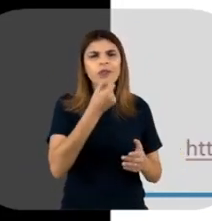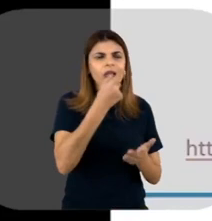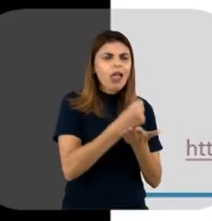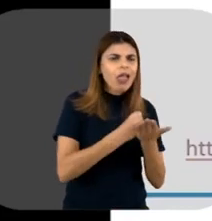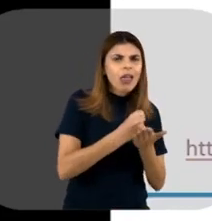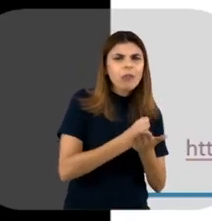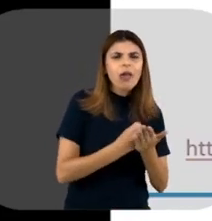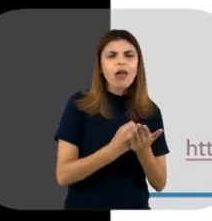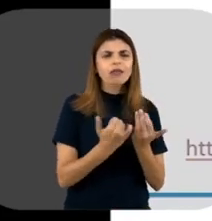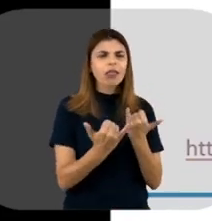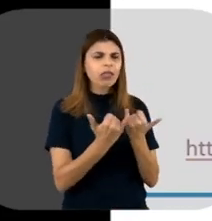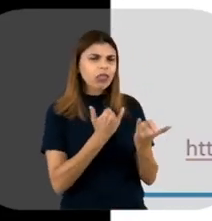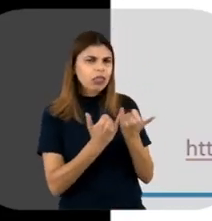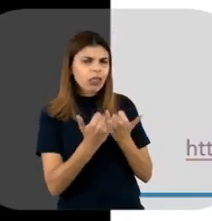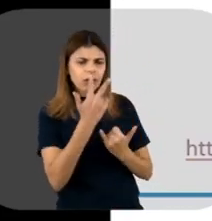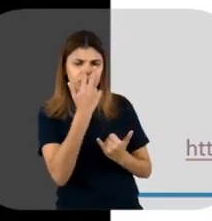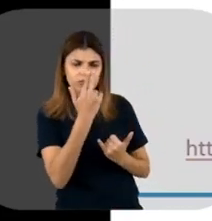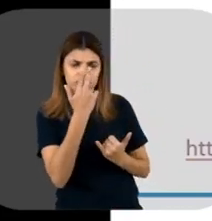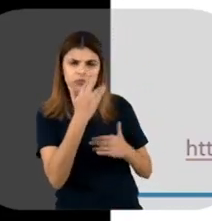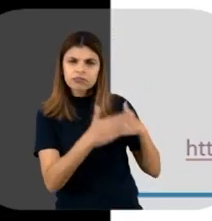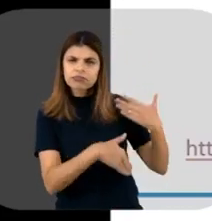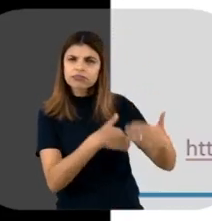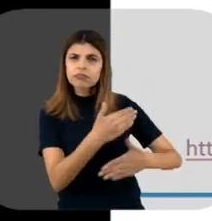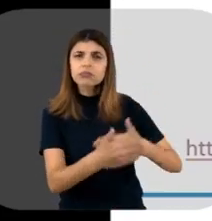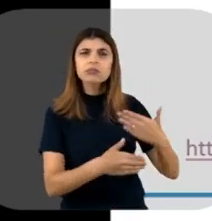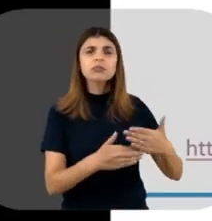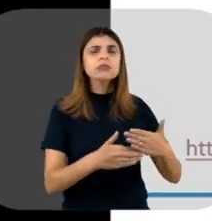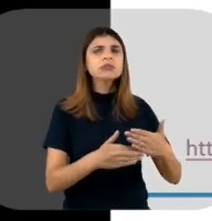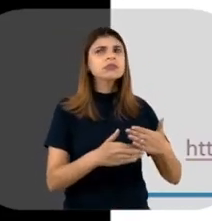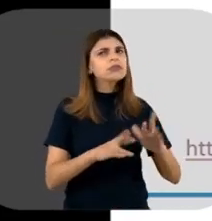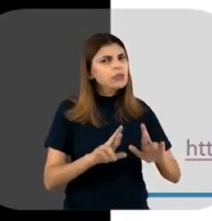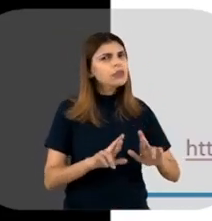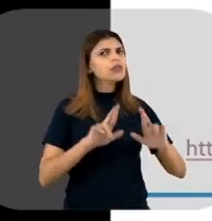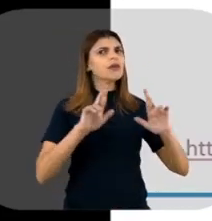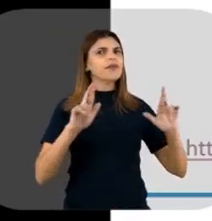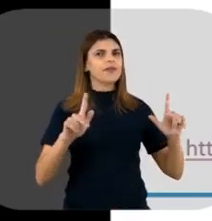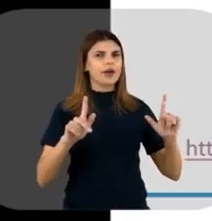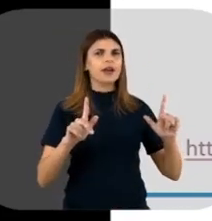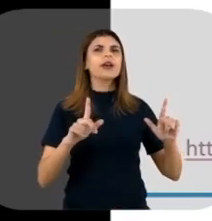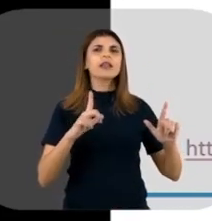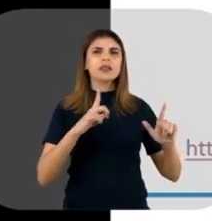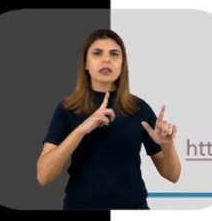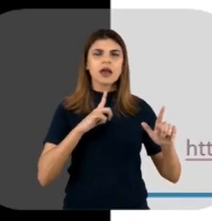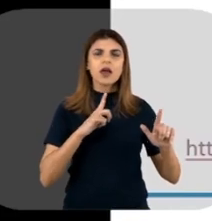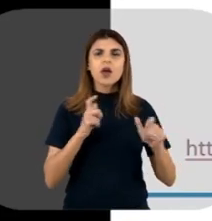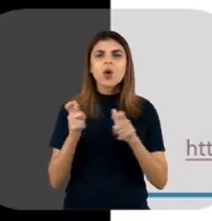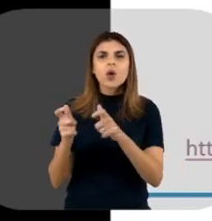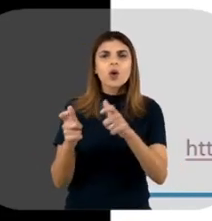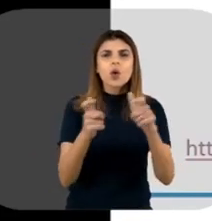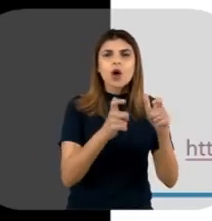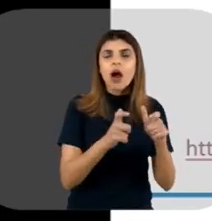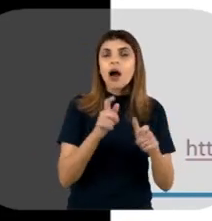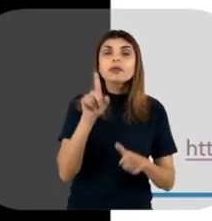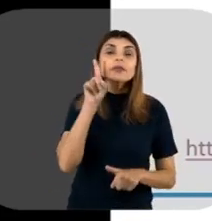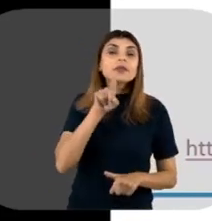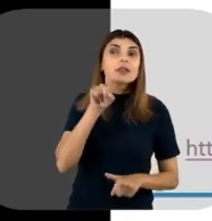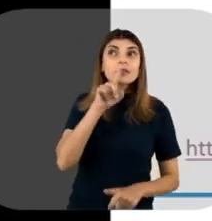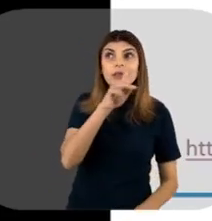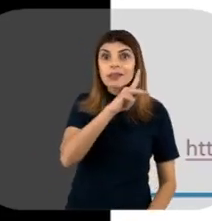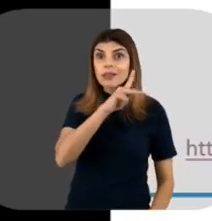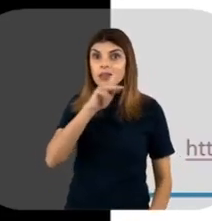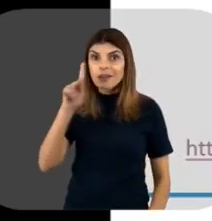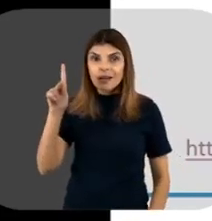biosimilares, né? Vem tomando, né? Só para a gente ver nos diferentes continentes, né? E